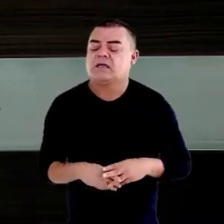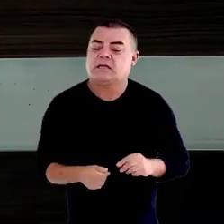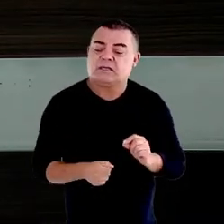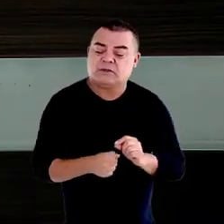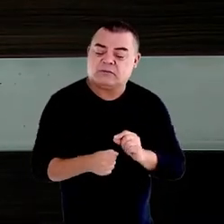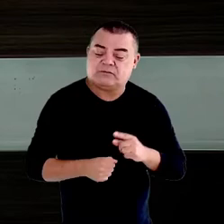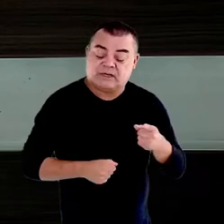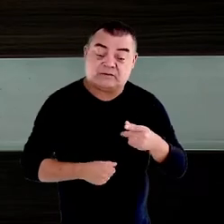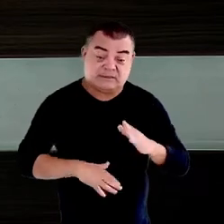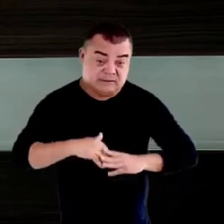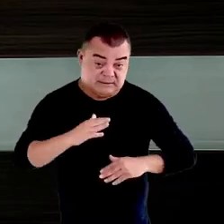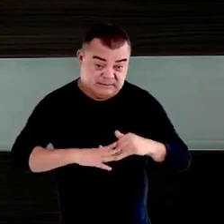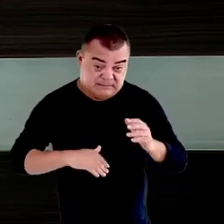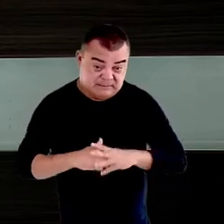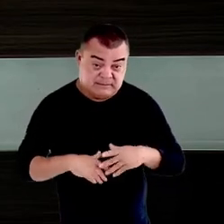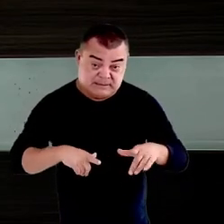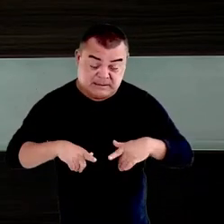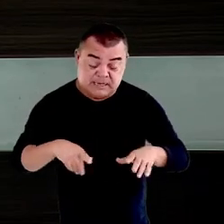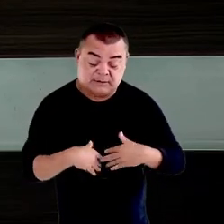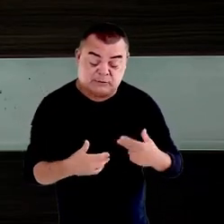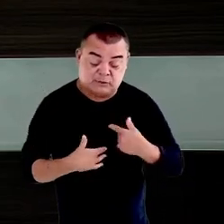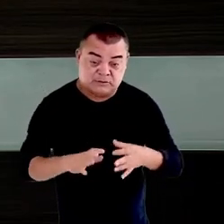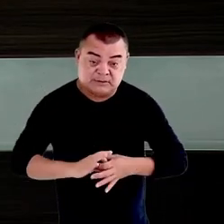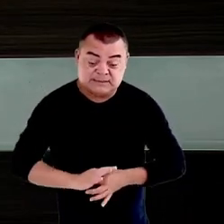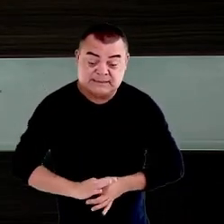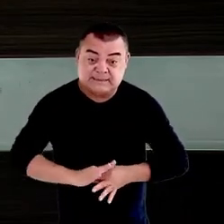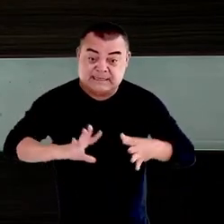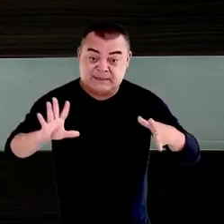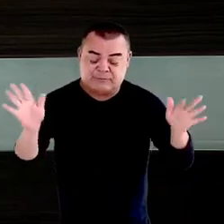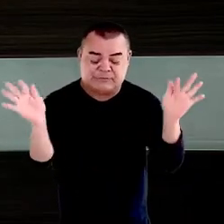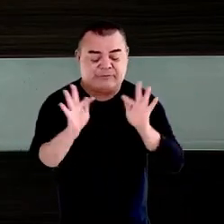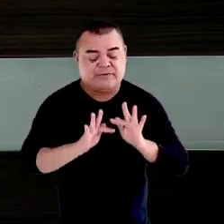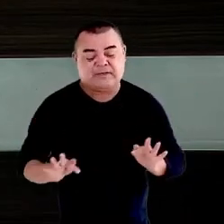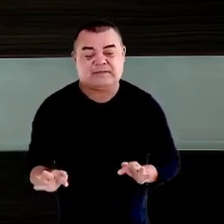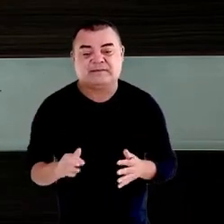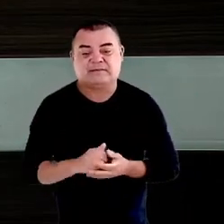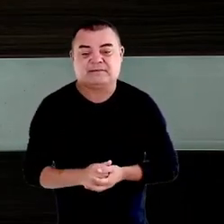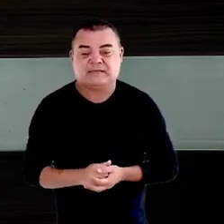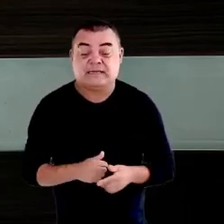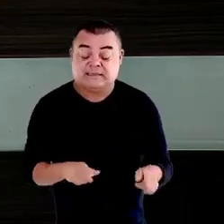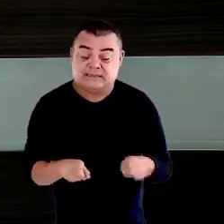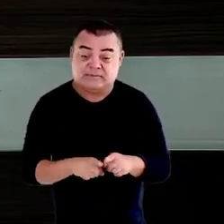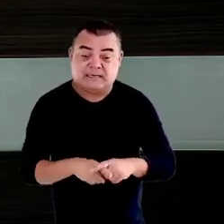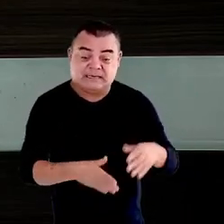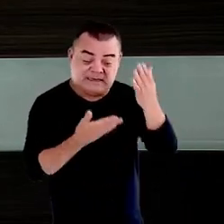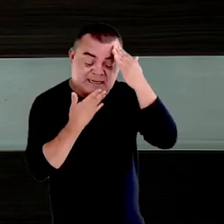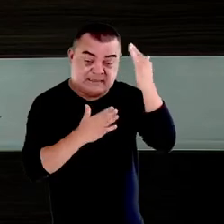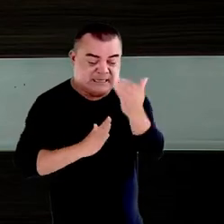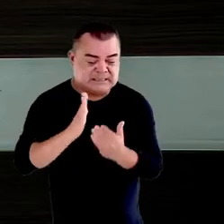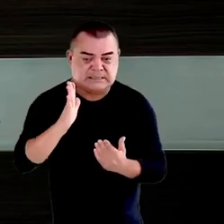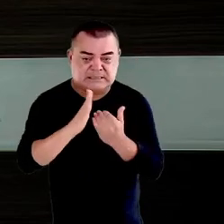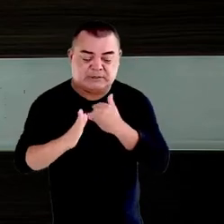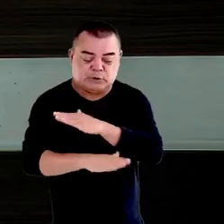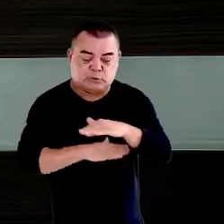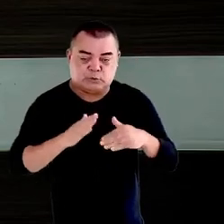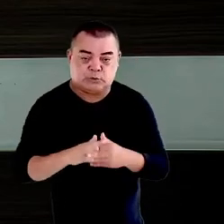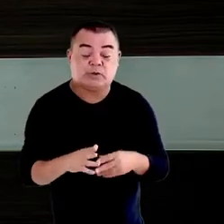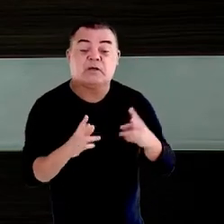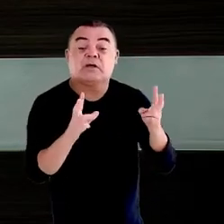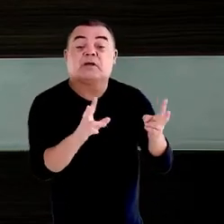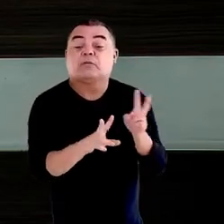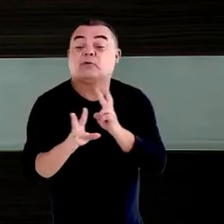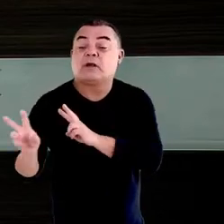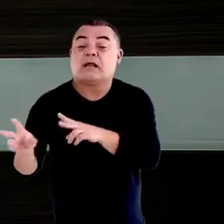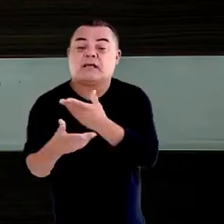Então, estamos à disposição, estamos muito felizes e gratos, acima de tudo, por esse olhar que vossas